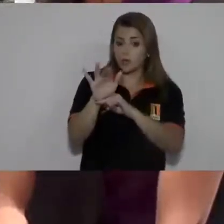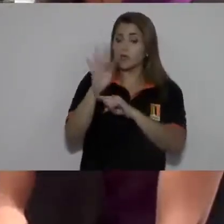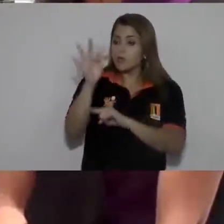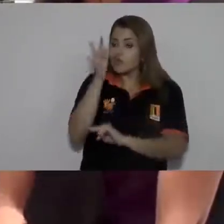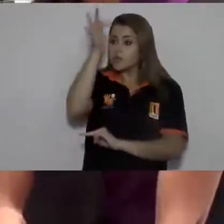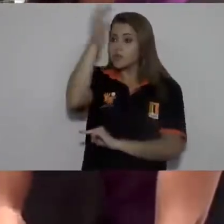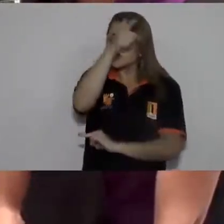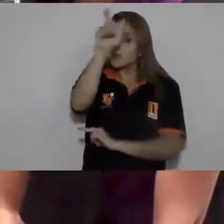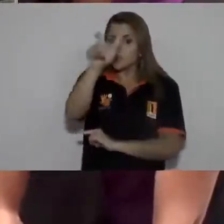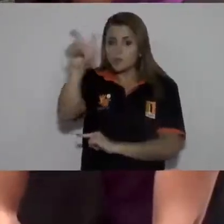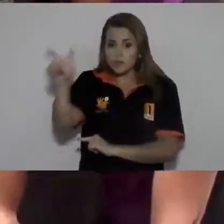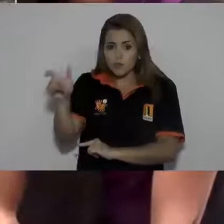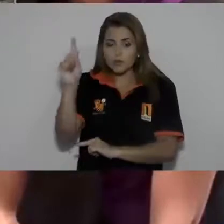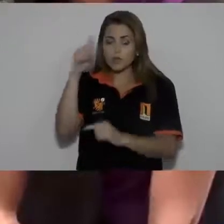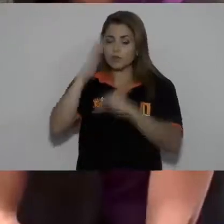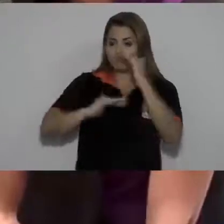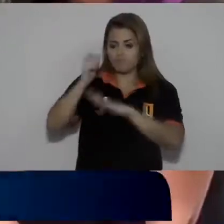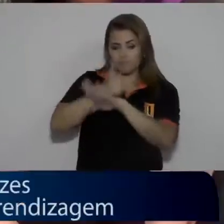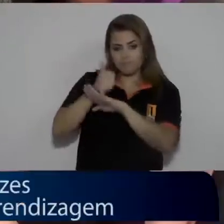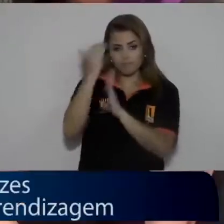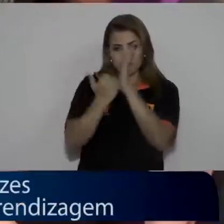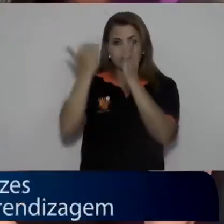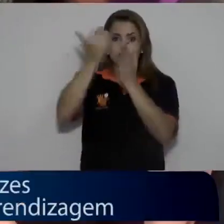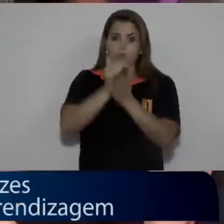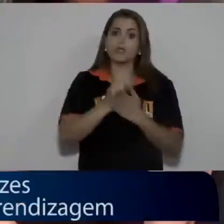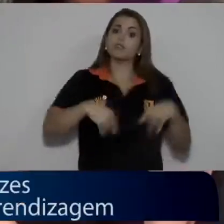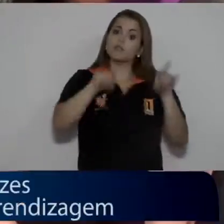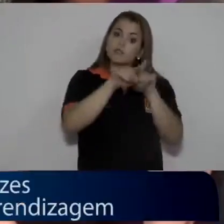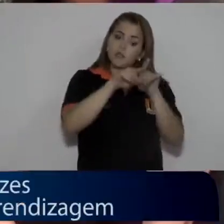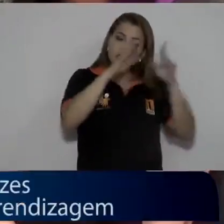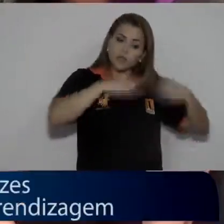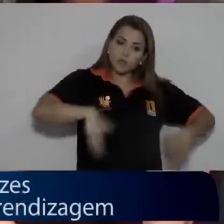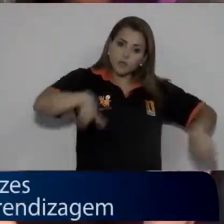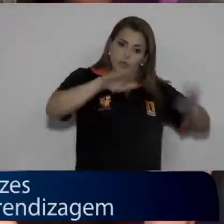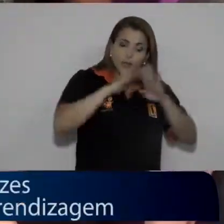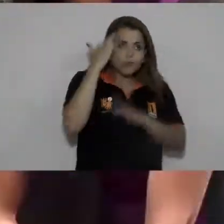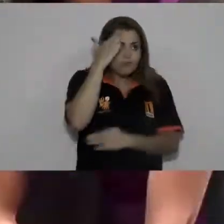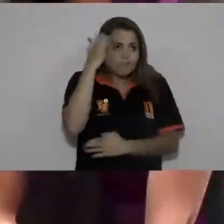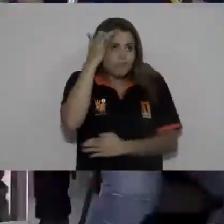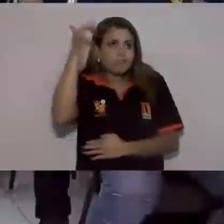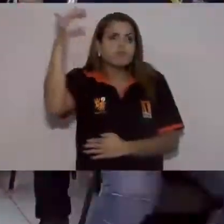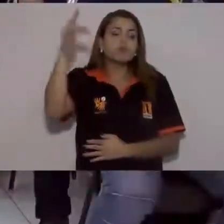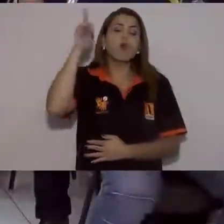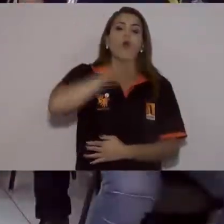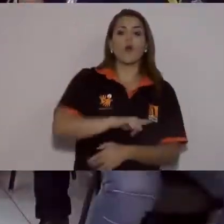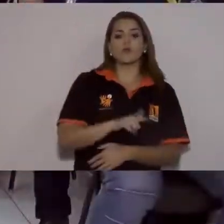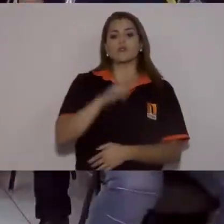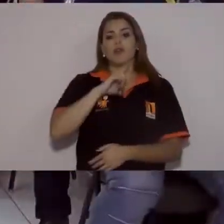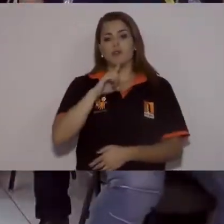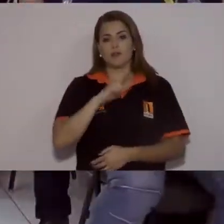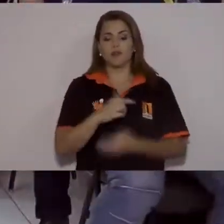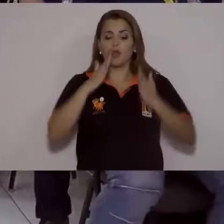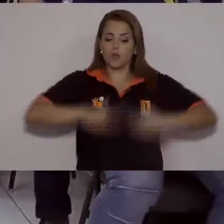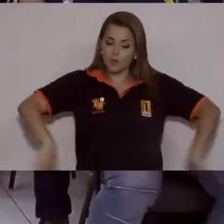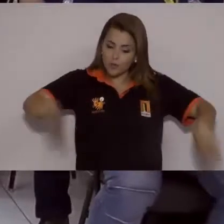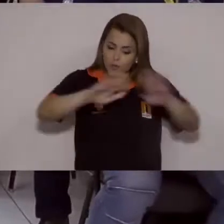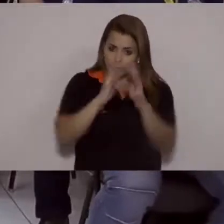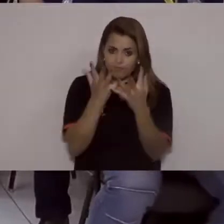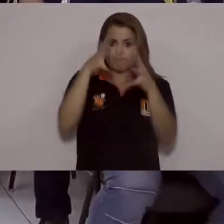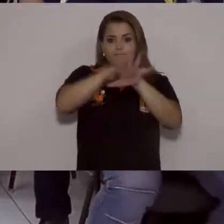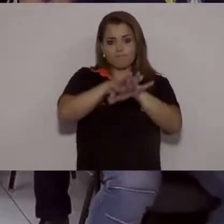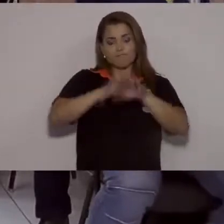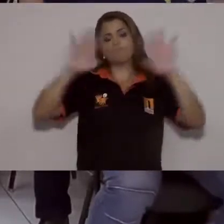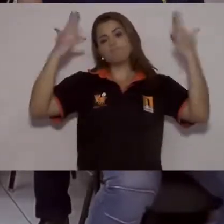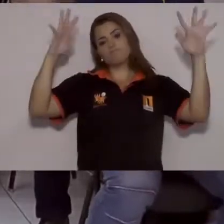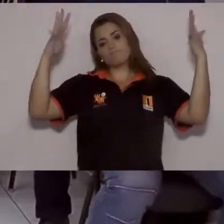mais promissor. E juntos, podemos tornar em realidade para todos o que eles eram sonhos de cada um. Nós fazemos a inclusão